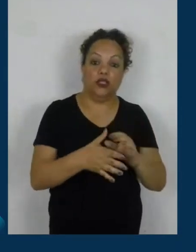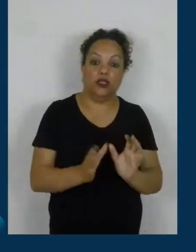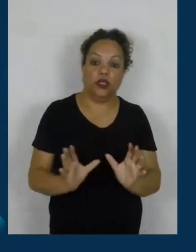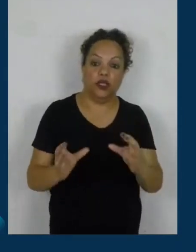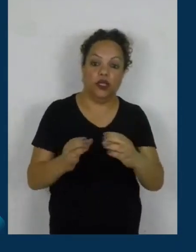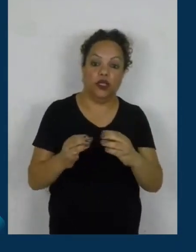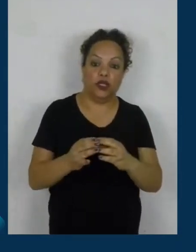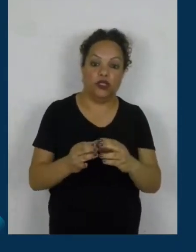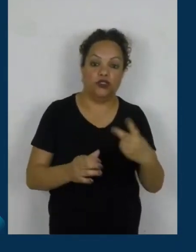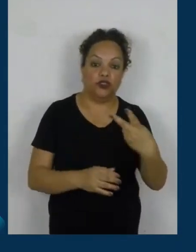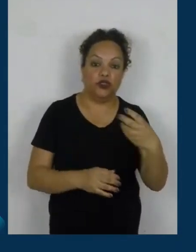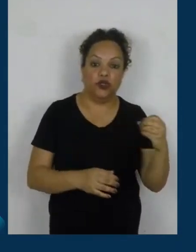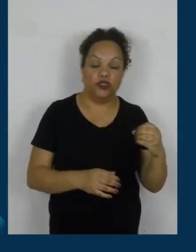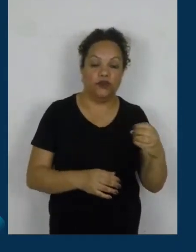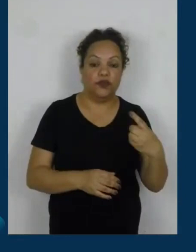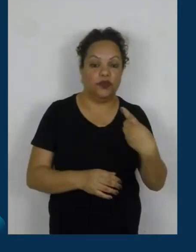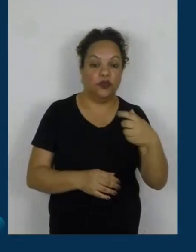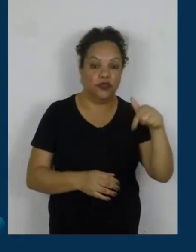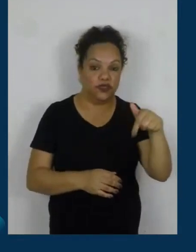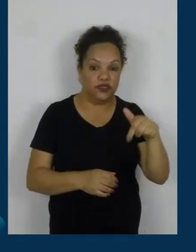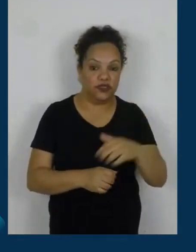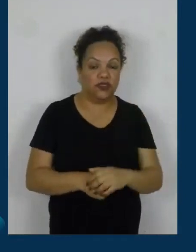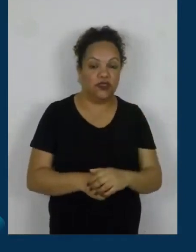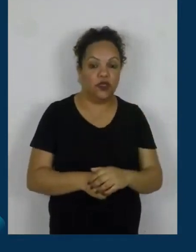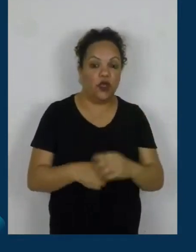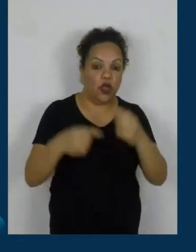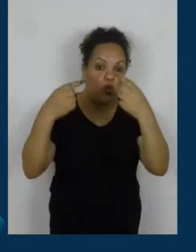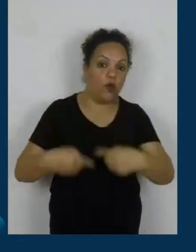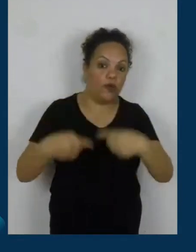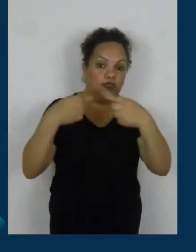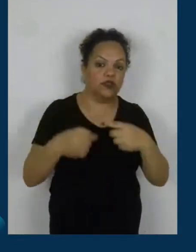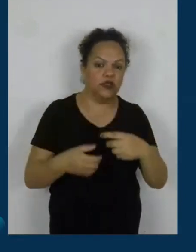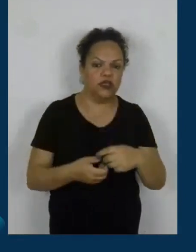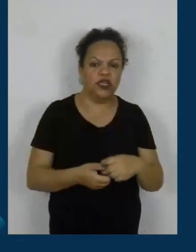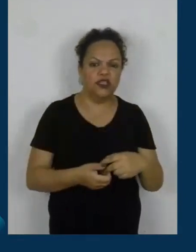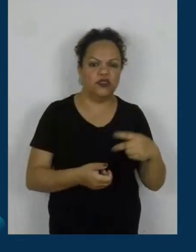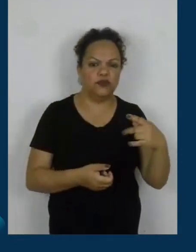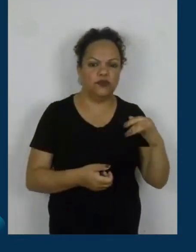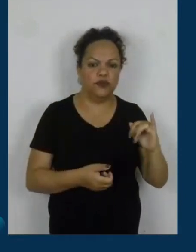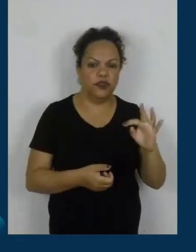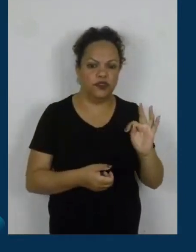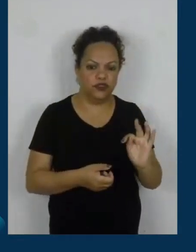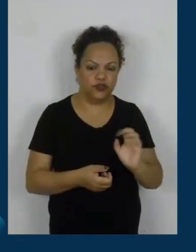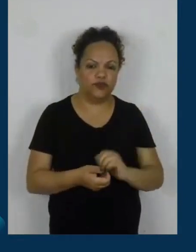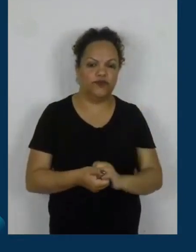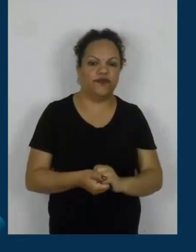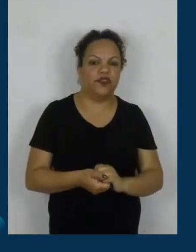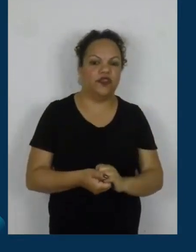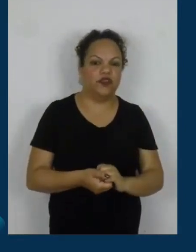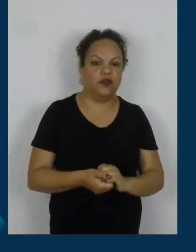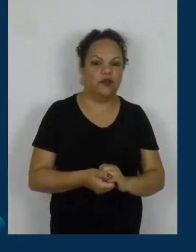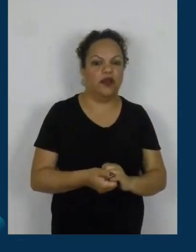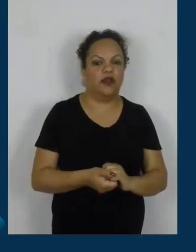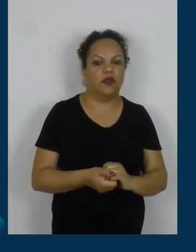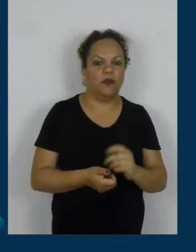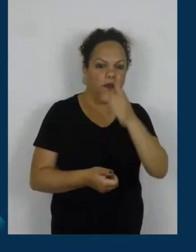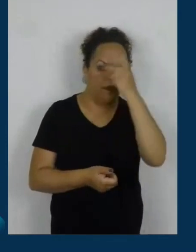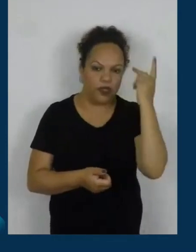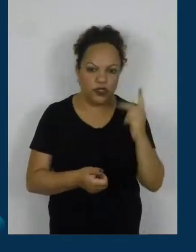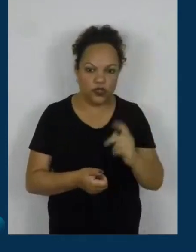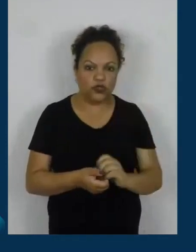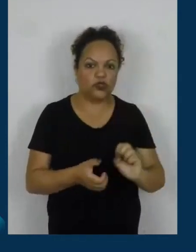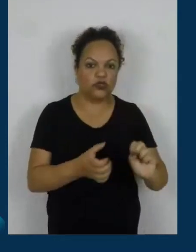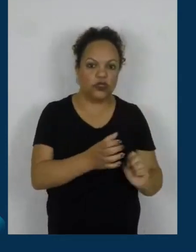nós realizamos a competição de pitch para valorizar quem cria soluções para os nossos problemas sociais.